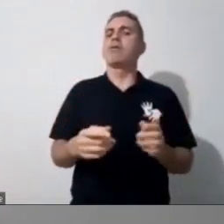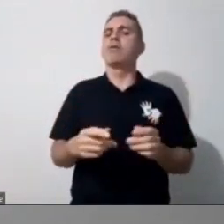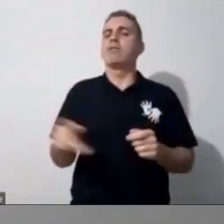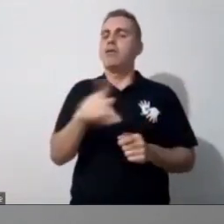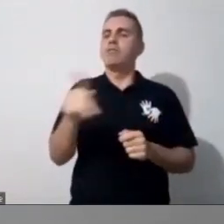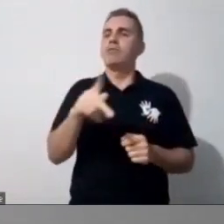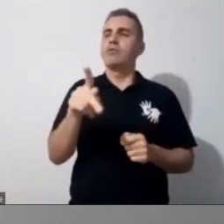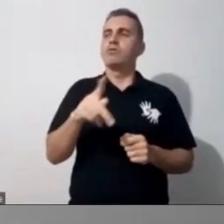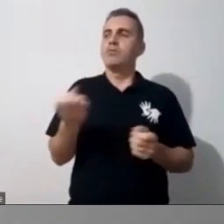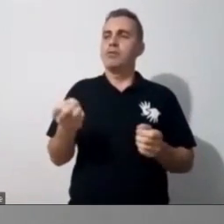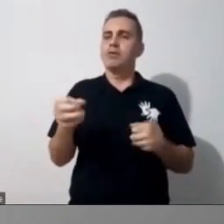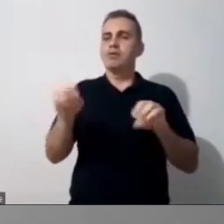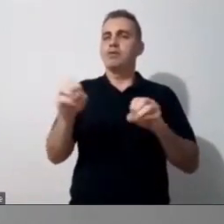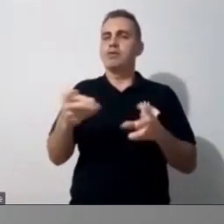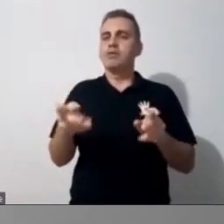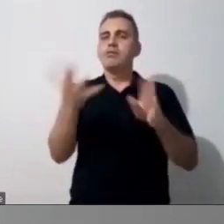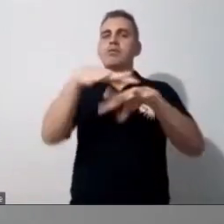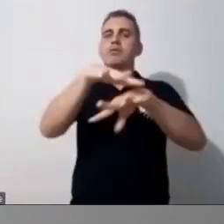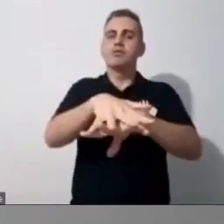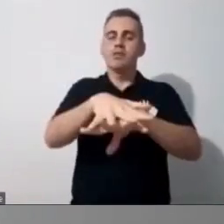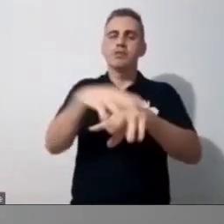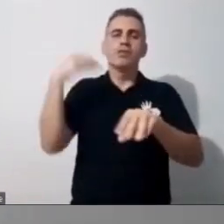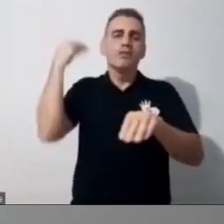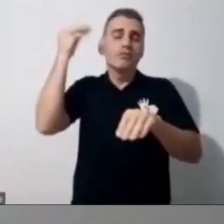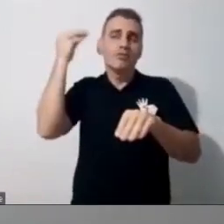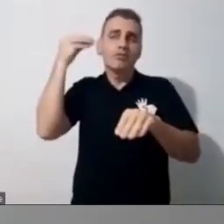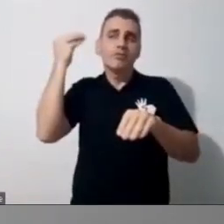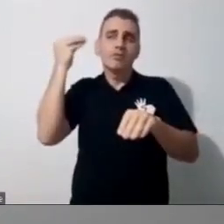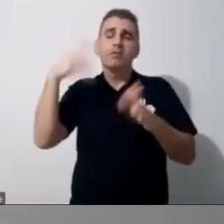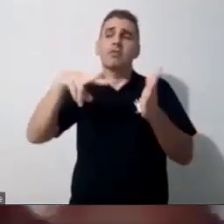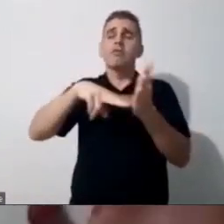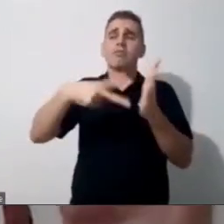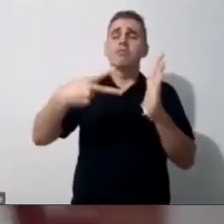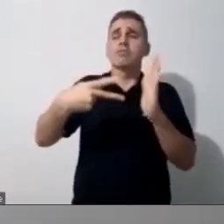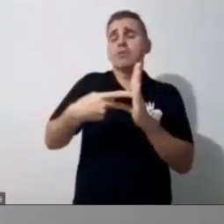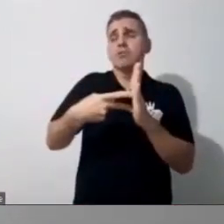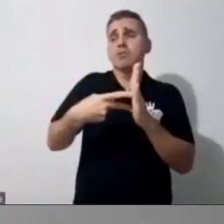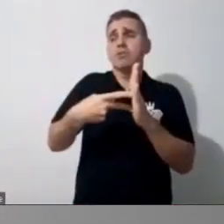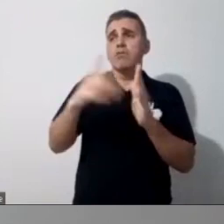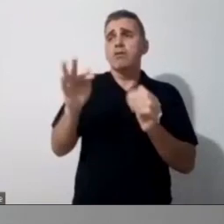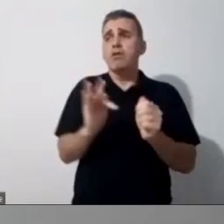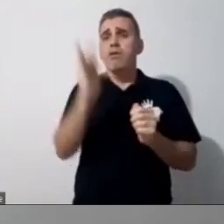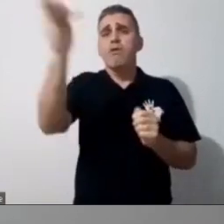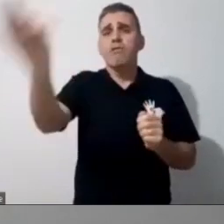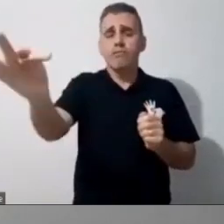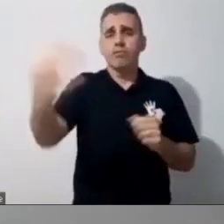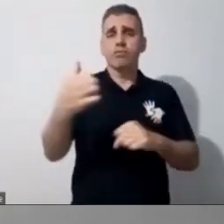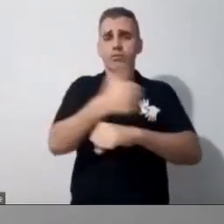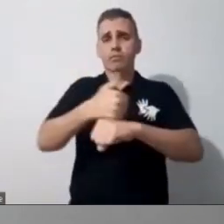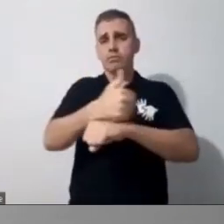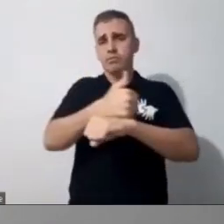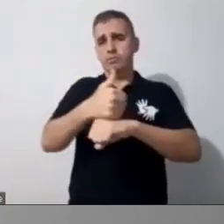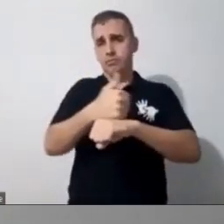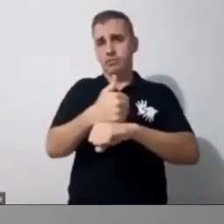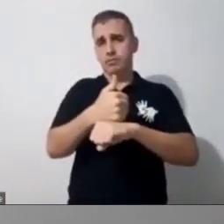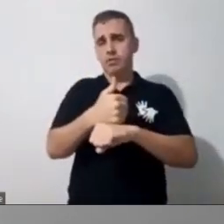na educação inclusiva, que foram significativos e que vocês vão levar para a vida profissional depois que passar